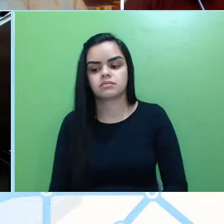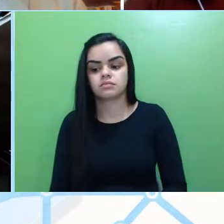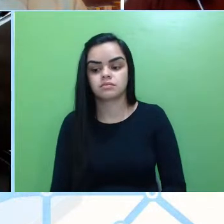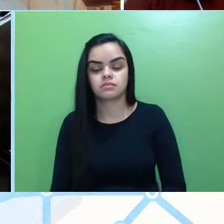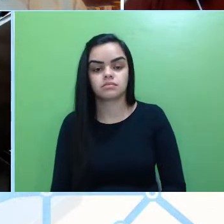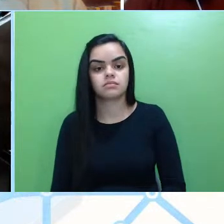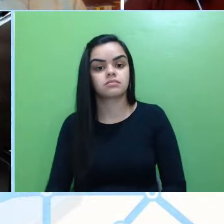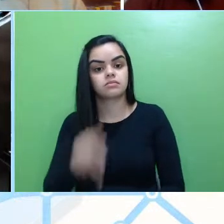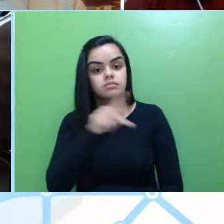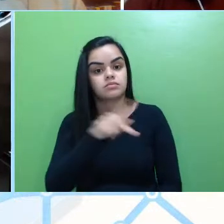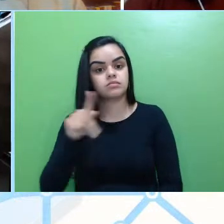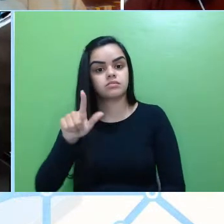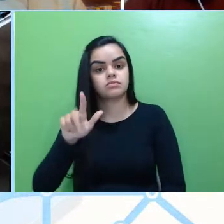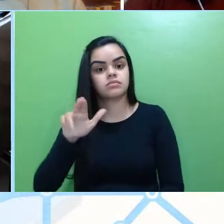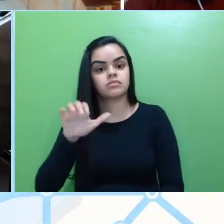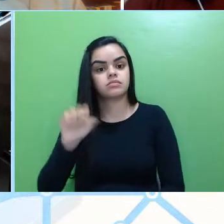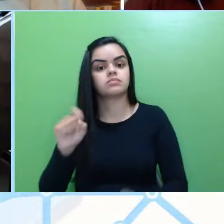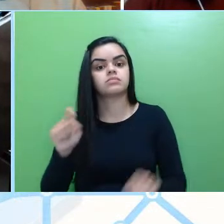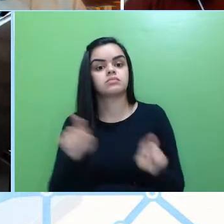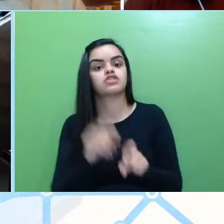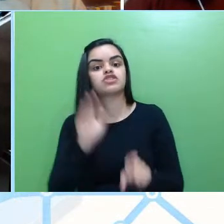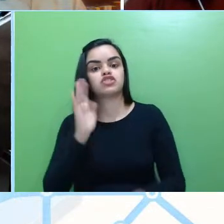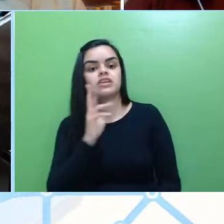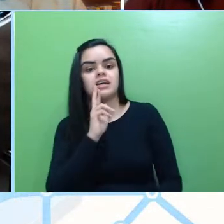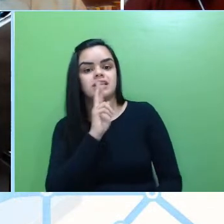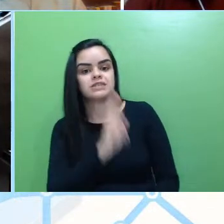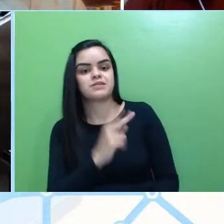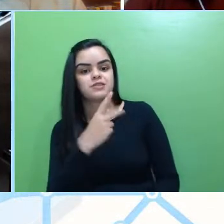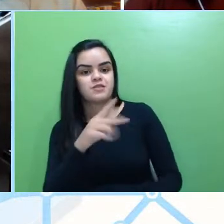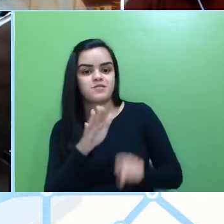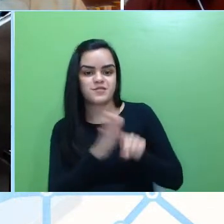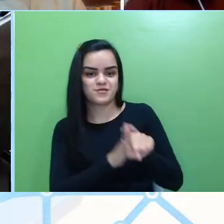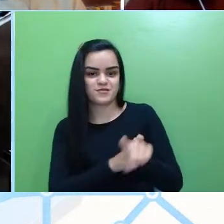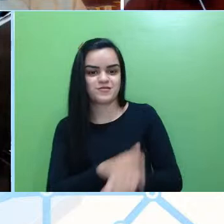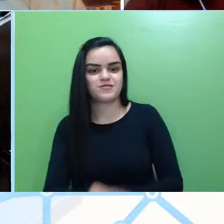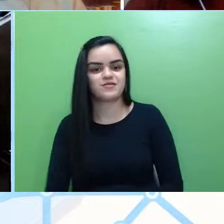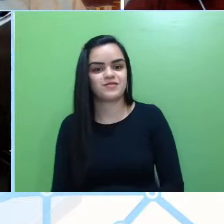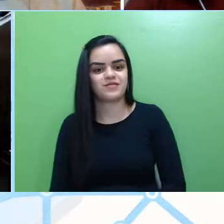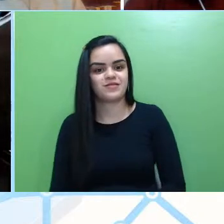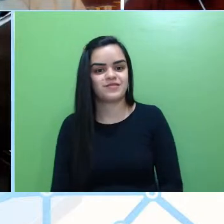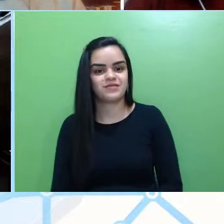Professor Lucas, a gente respondeu a sua pergunta, a pergunta que você estava